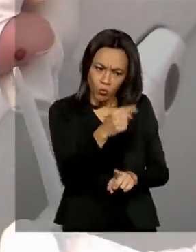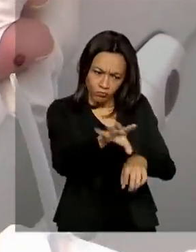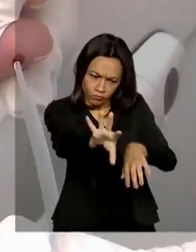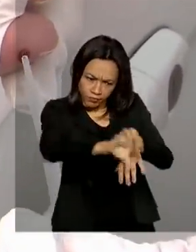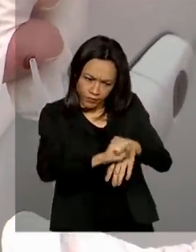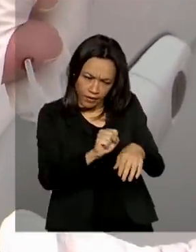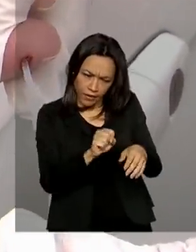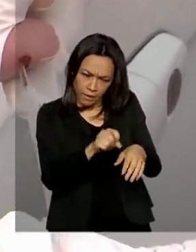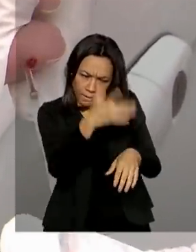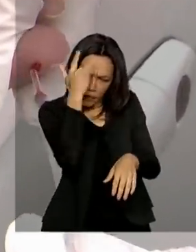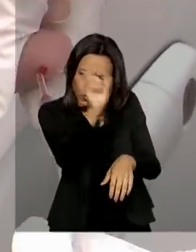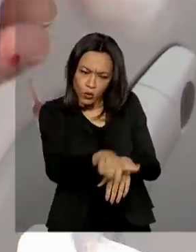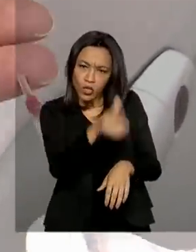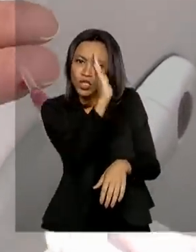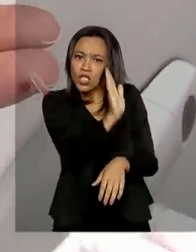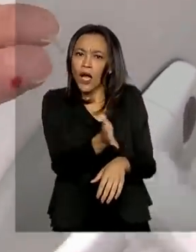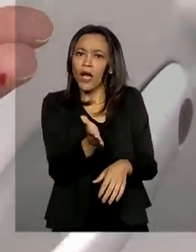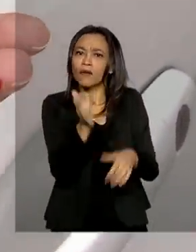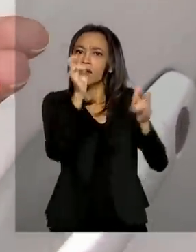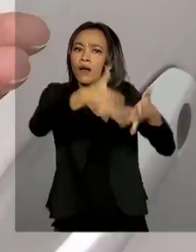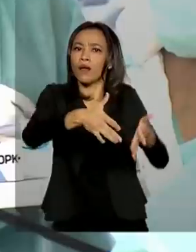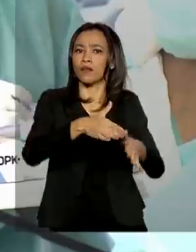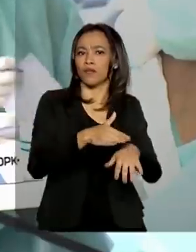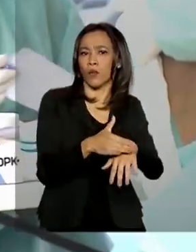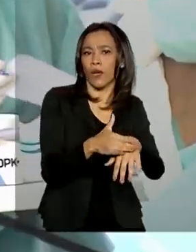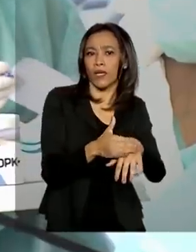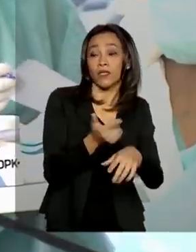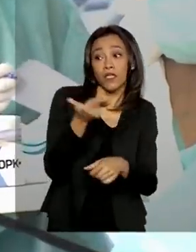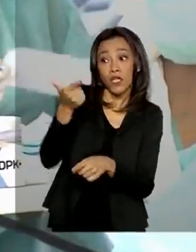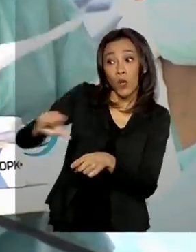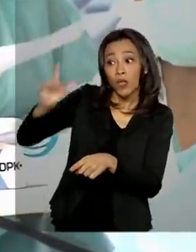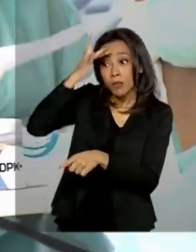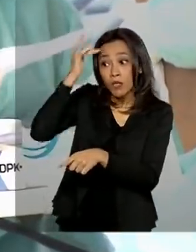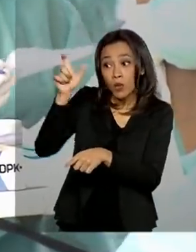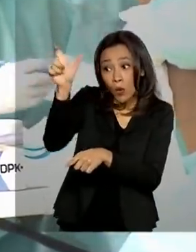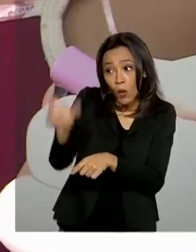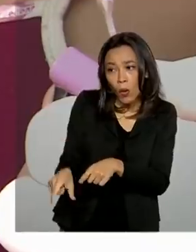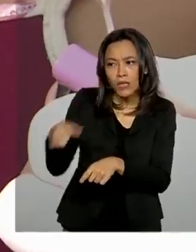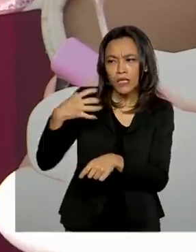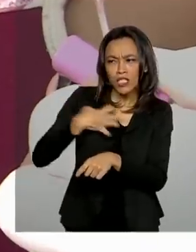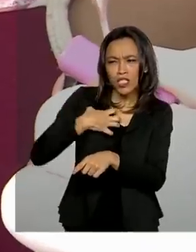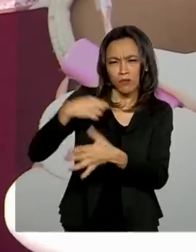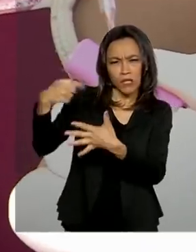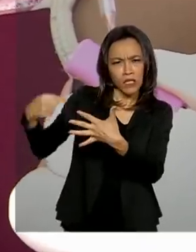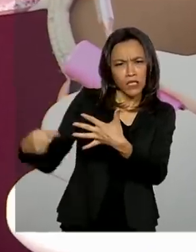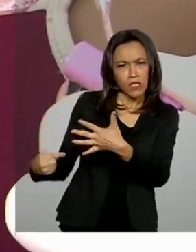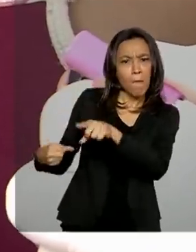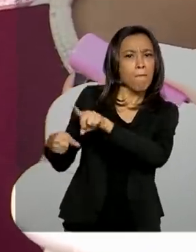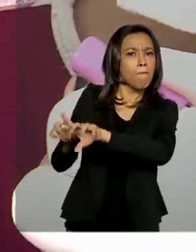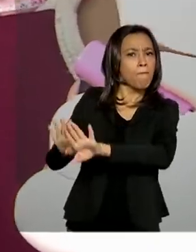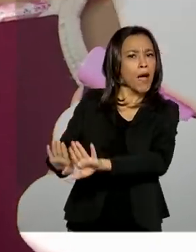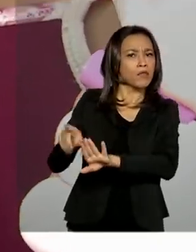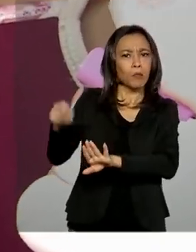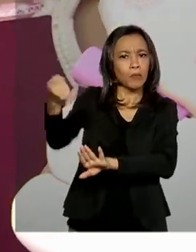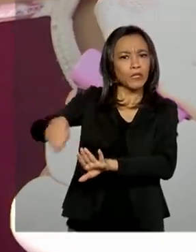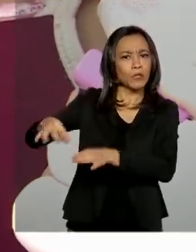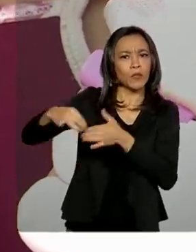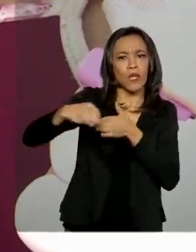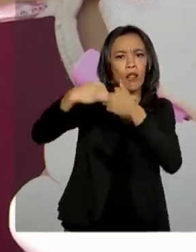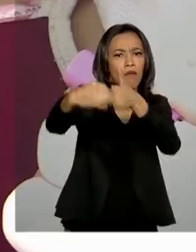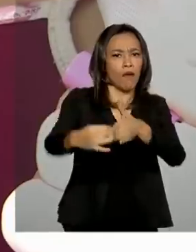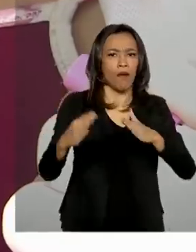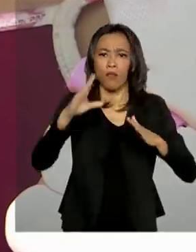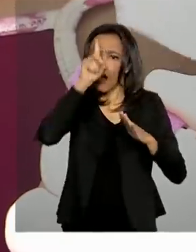doentes e outro para verificar os anticorpos em pessoas que apresentaram sintomas, mas não precisaram ser internadas.